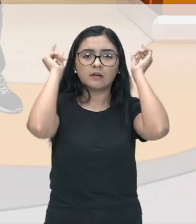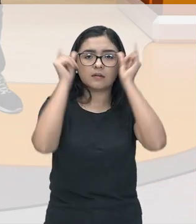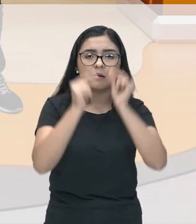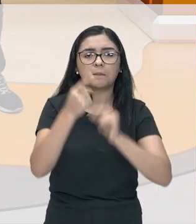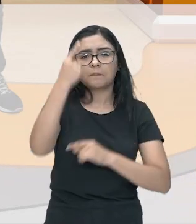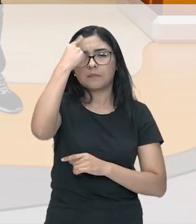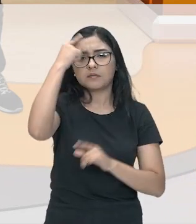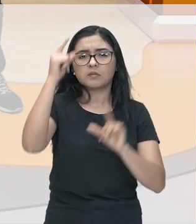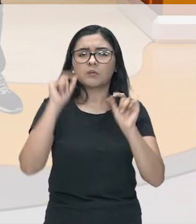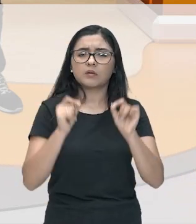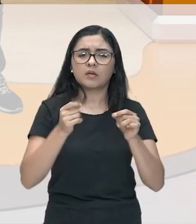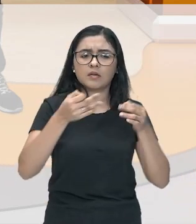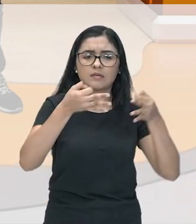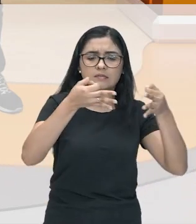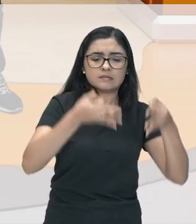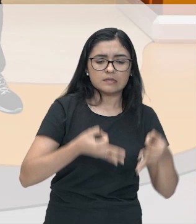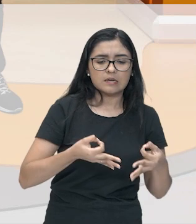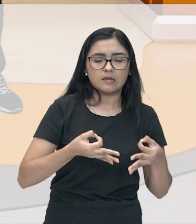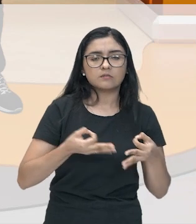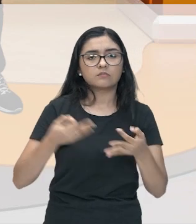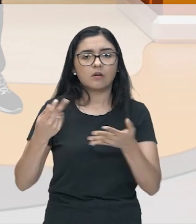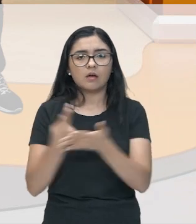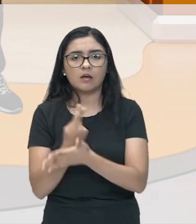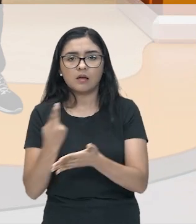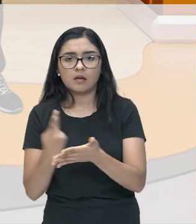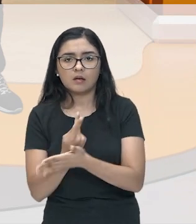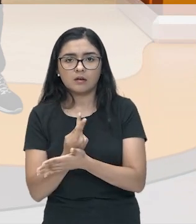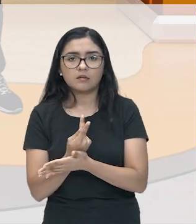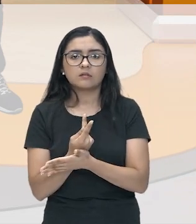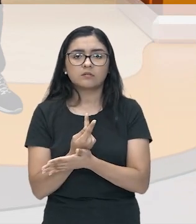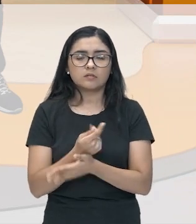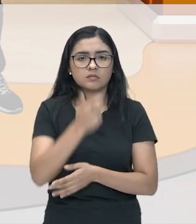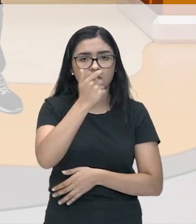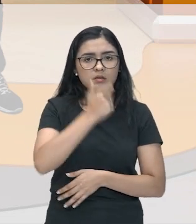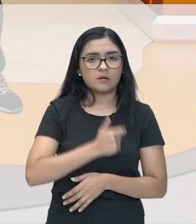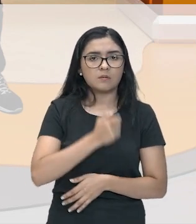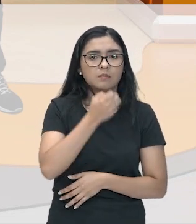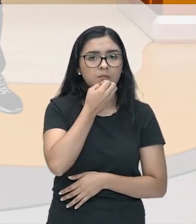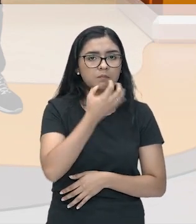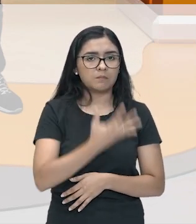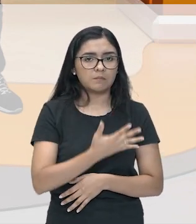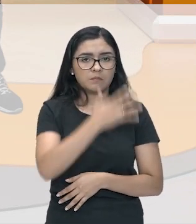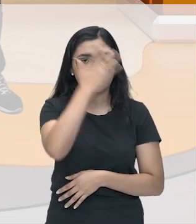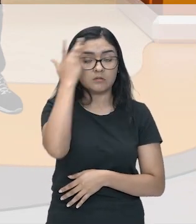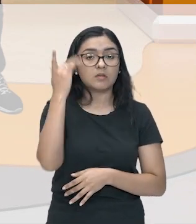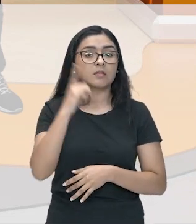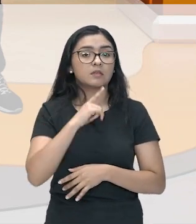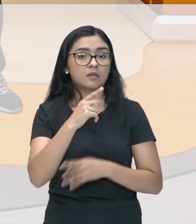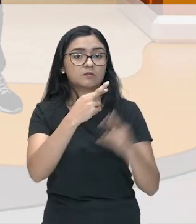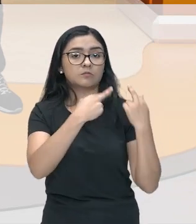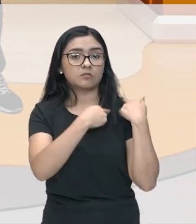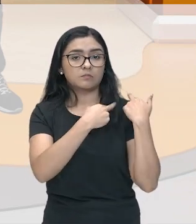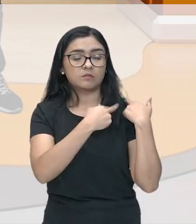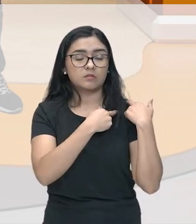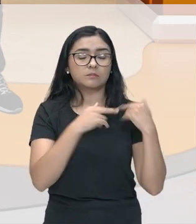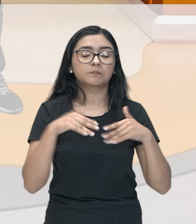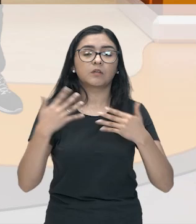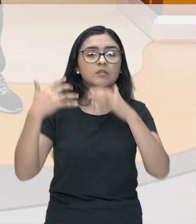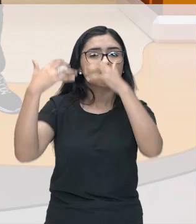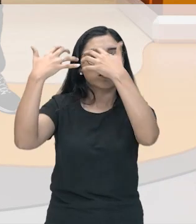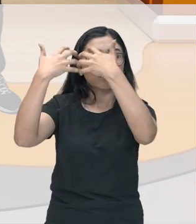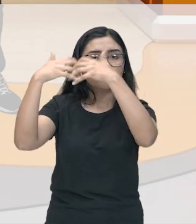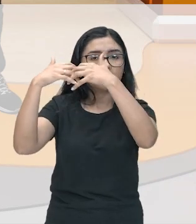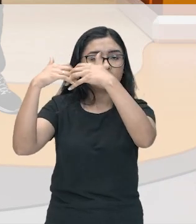sobre o que é certo e errado, sobre ser uma boa pessoa e ter responsabilidades. Essa reflexão